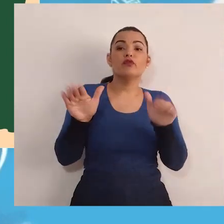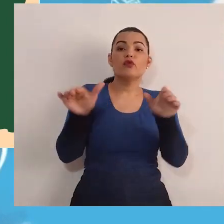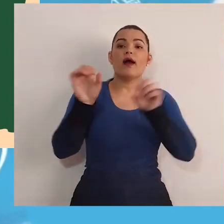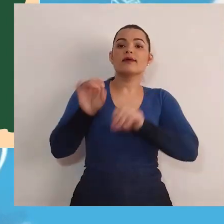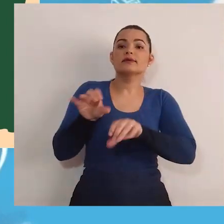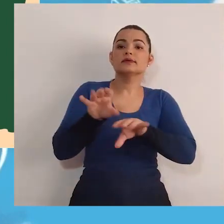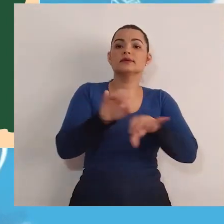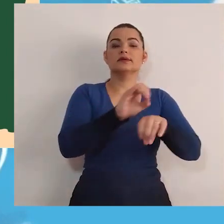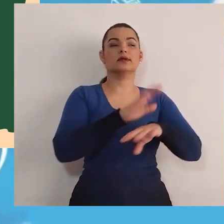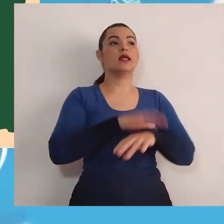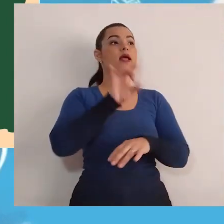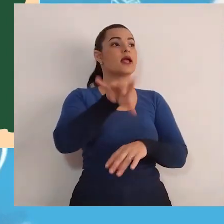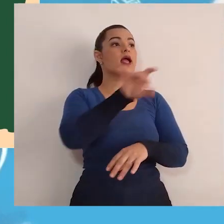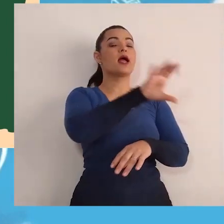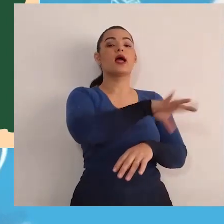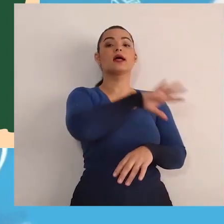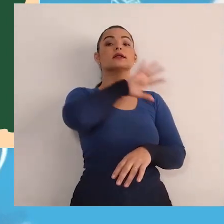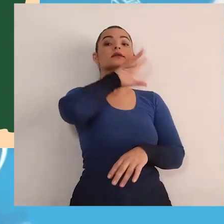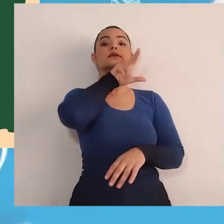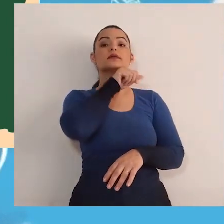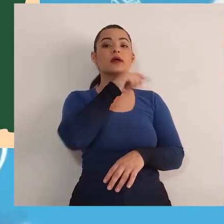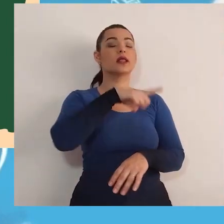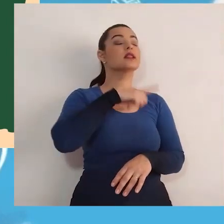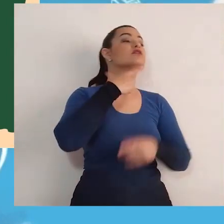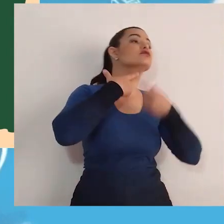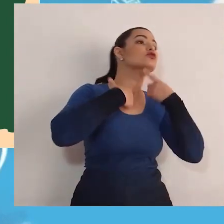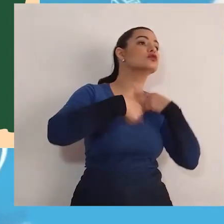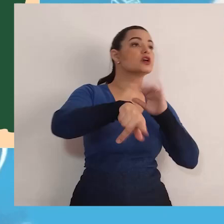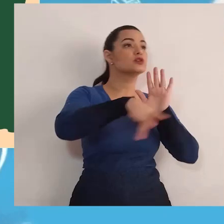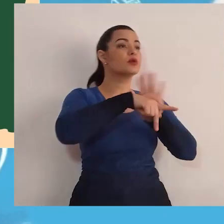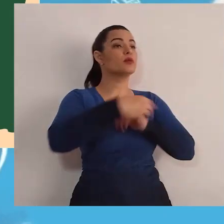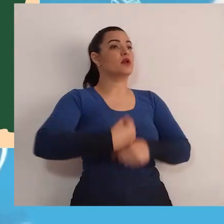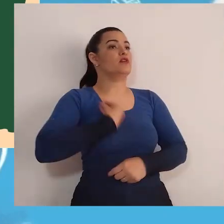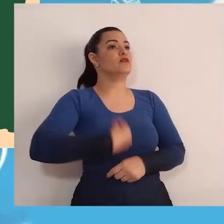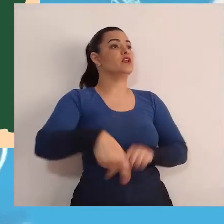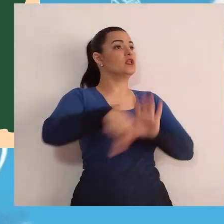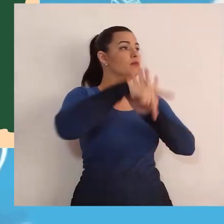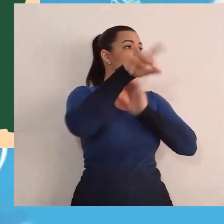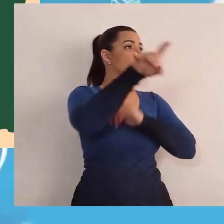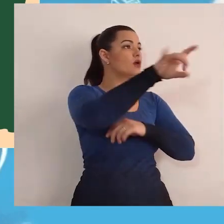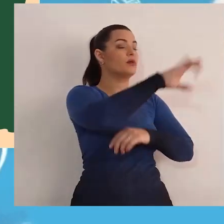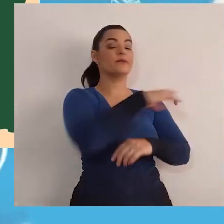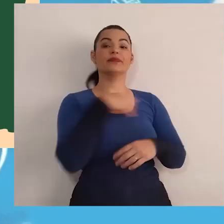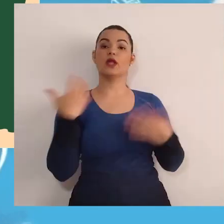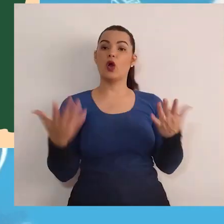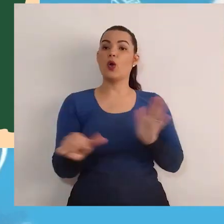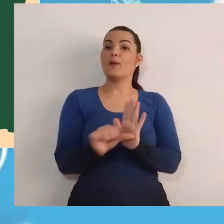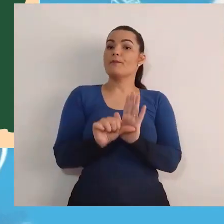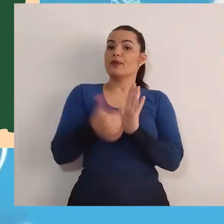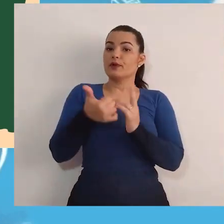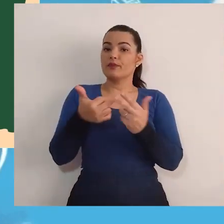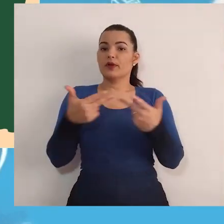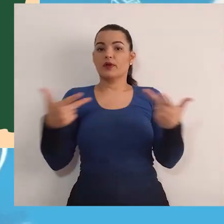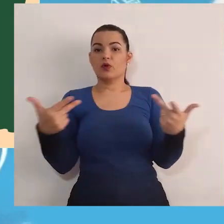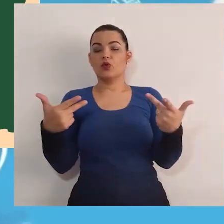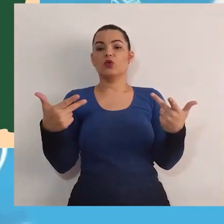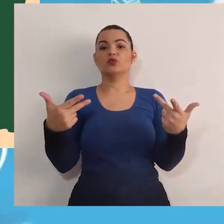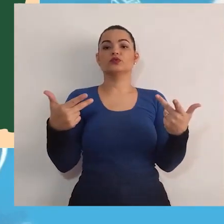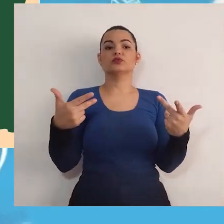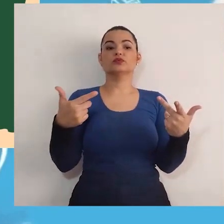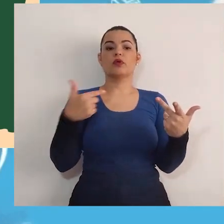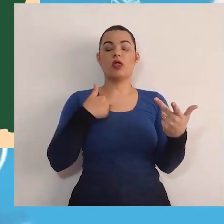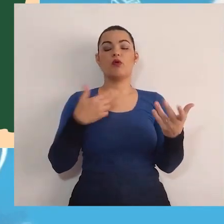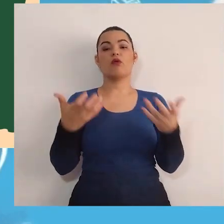as suas próprias vivências. Como minha primeira medida de governo, nós vamos fazer um conselho para que todos